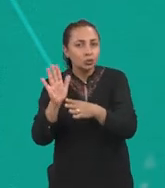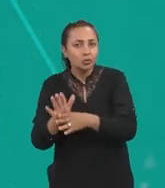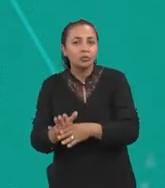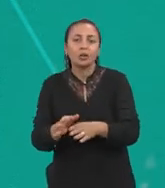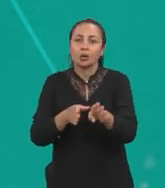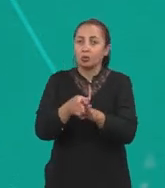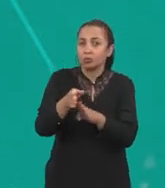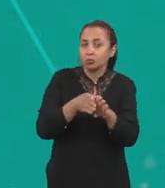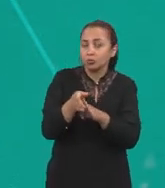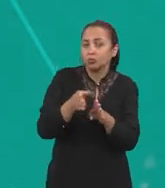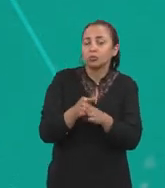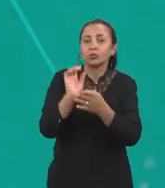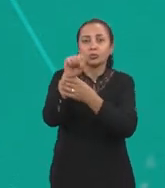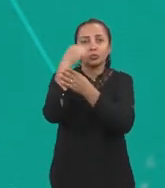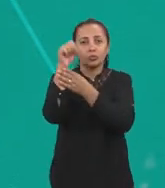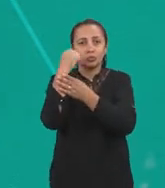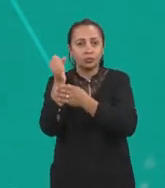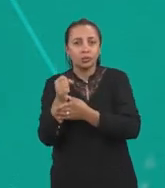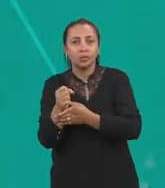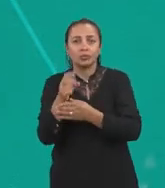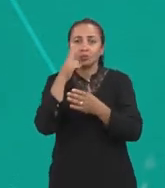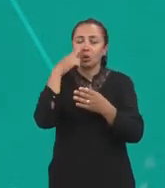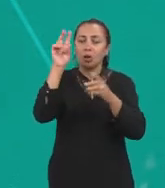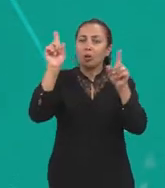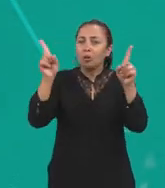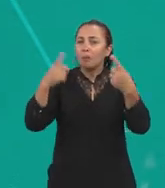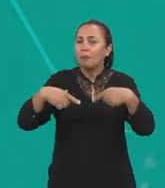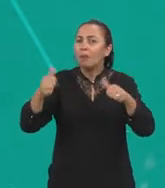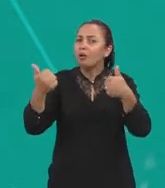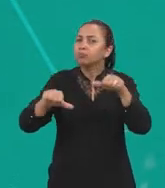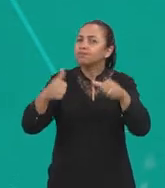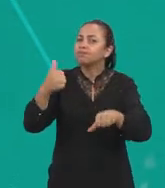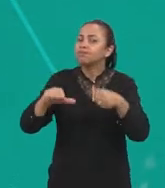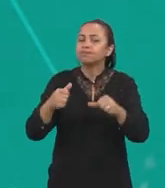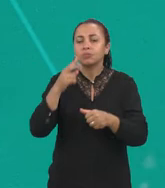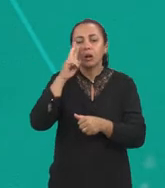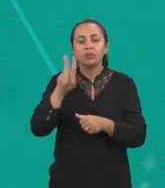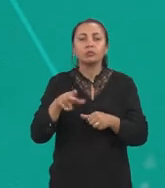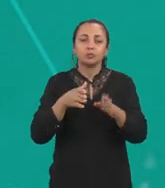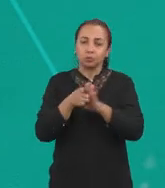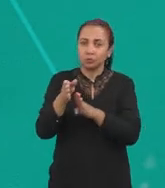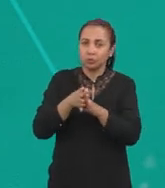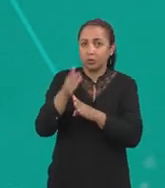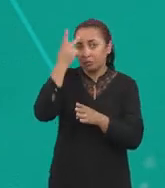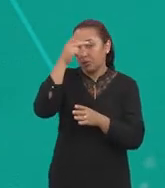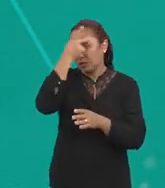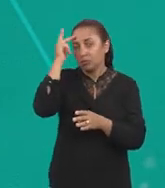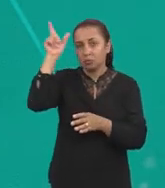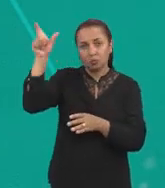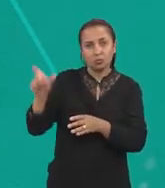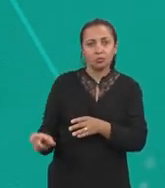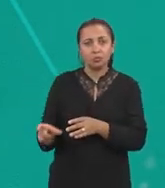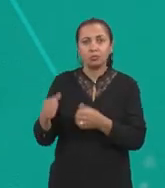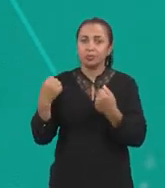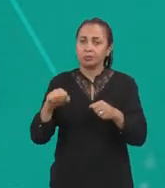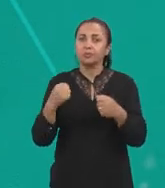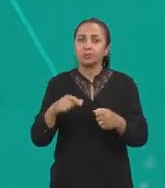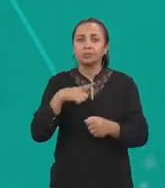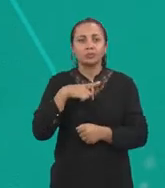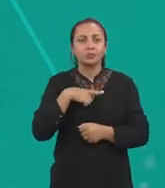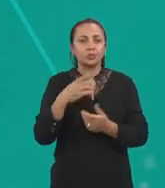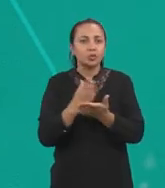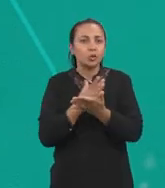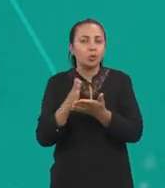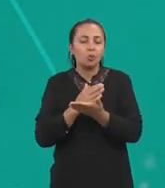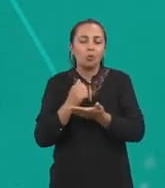fisioterapêuticas a partir dessa avaliação que era feita, fazer essas orientações para que esses pacientes pudessem ter